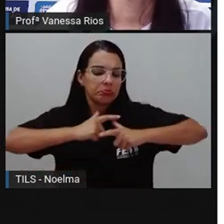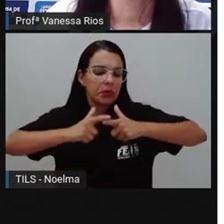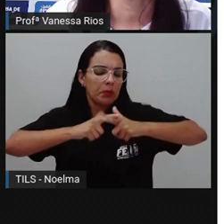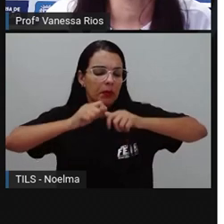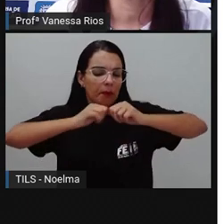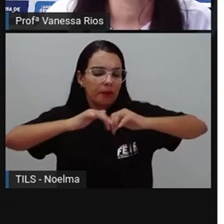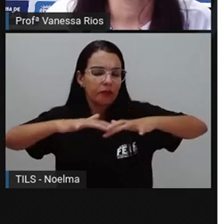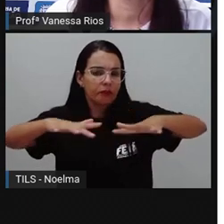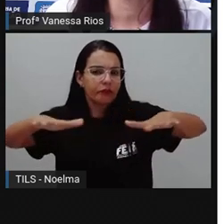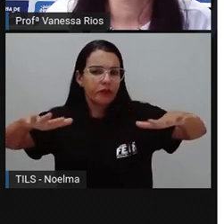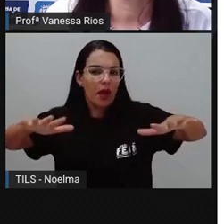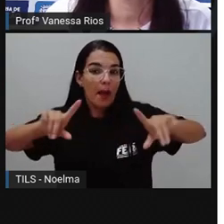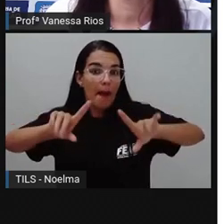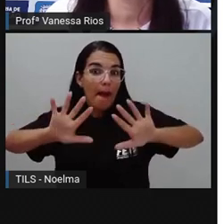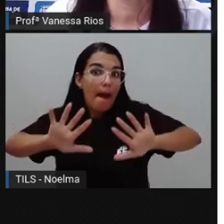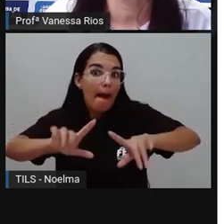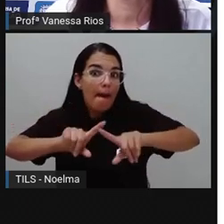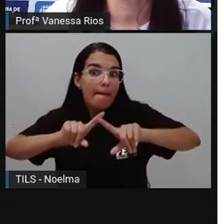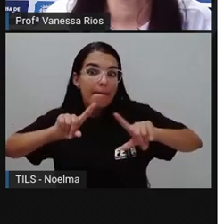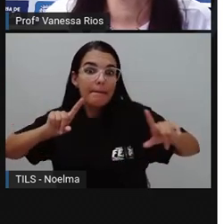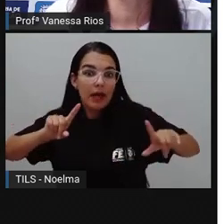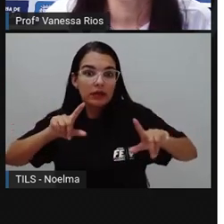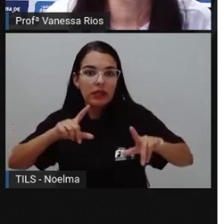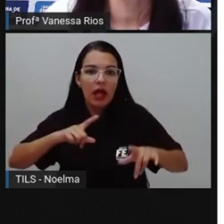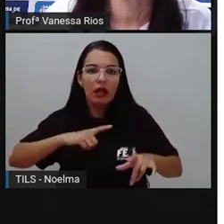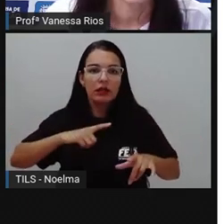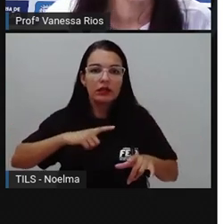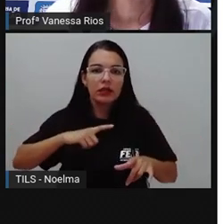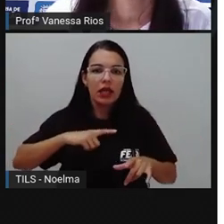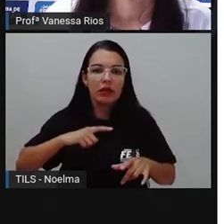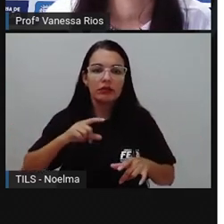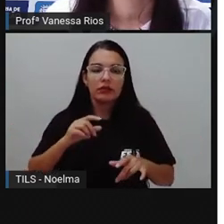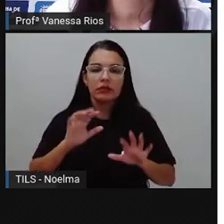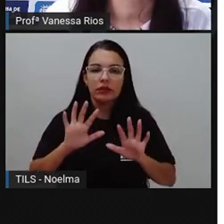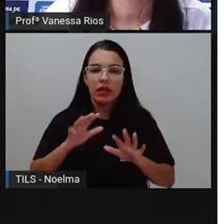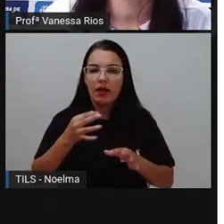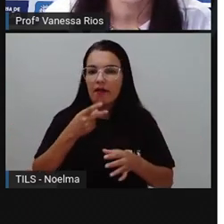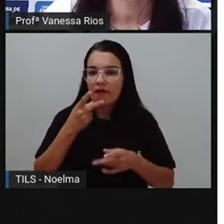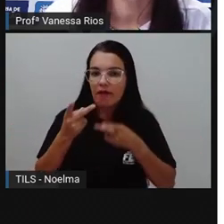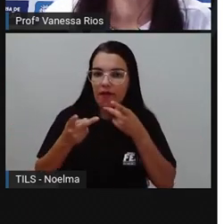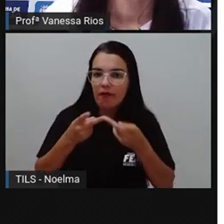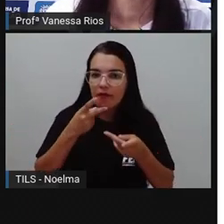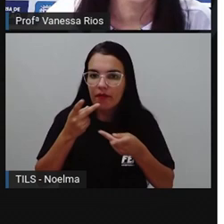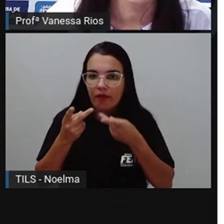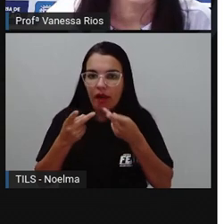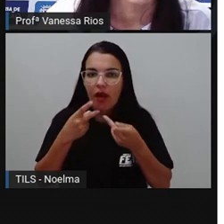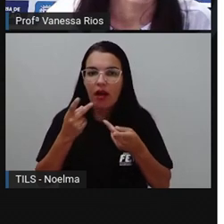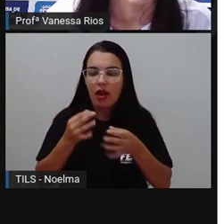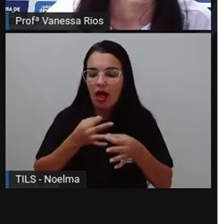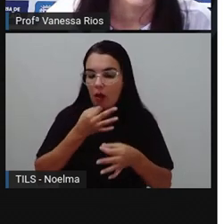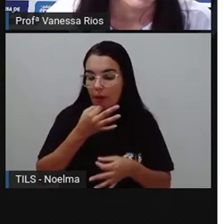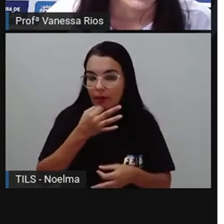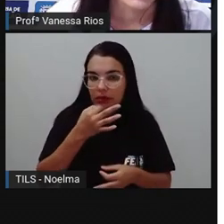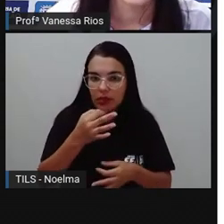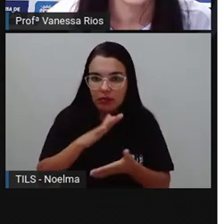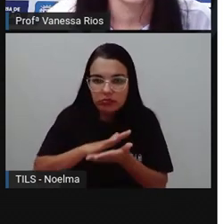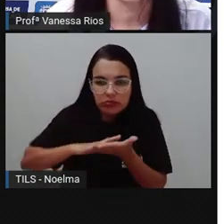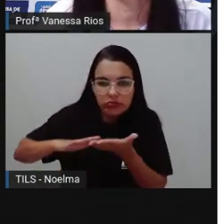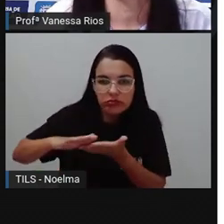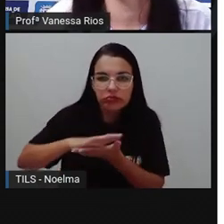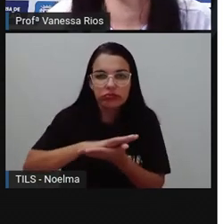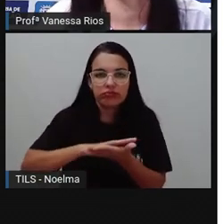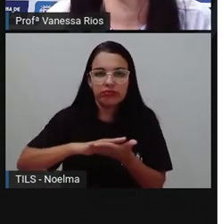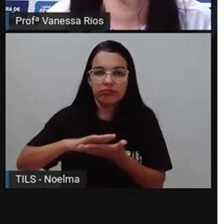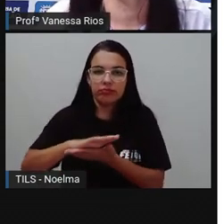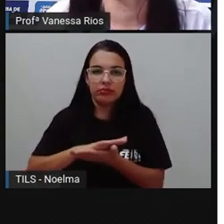os possíveis apismos e mesmices que surgem em falas e argumentos rasos sobre o tempo. A história